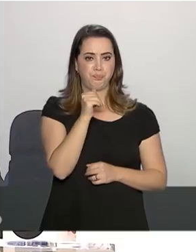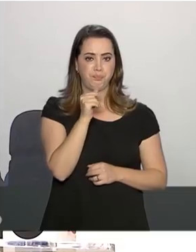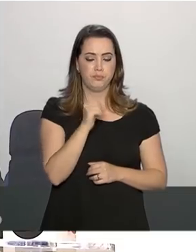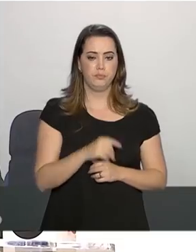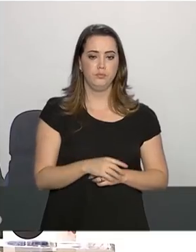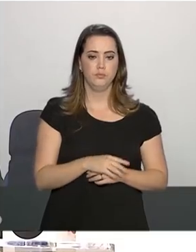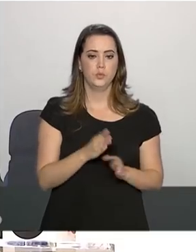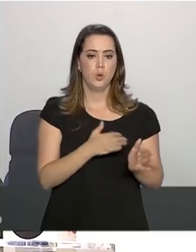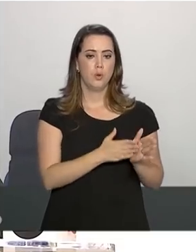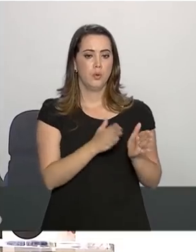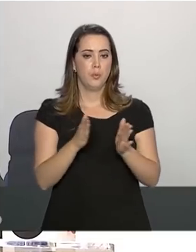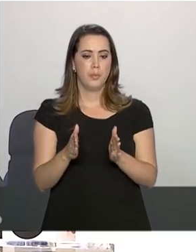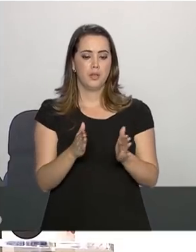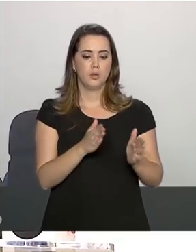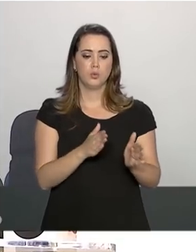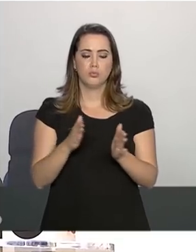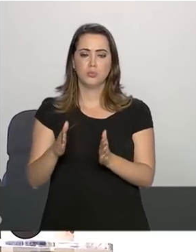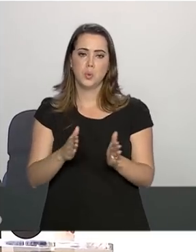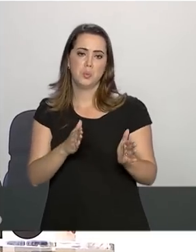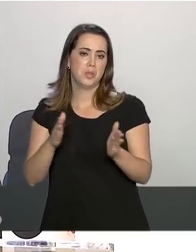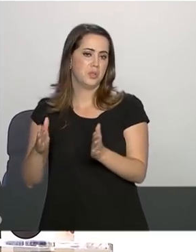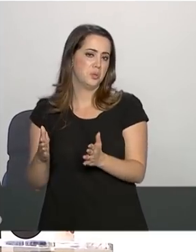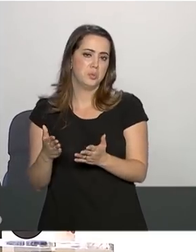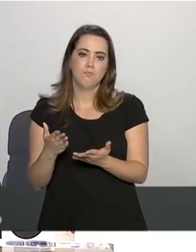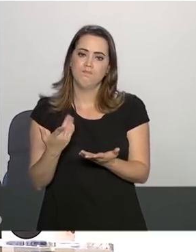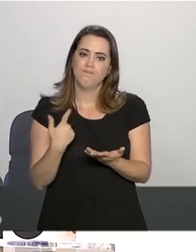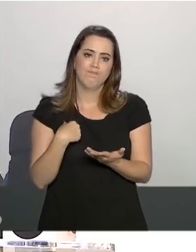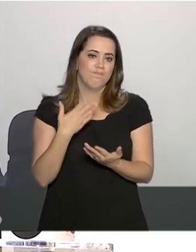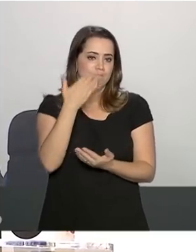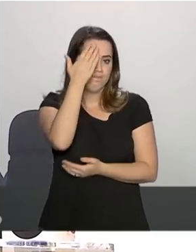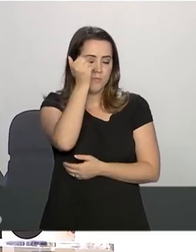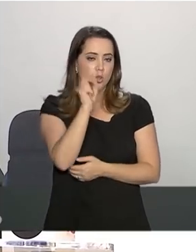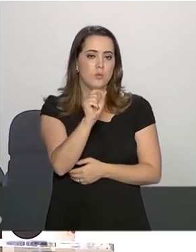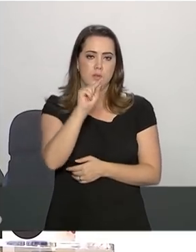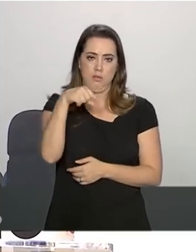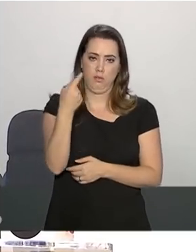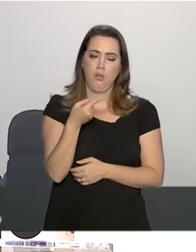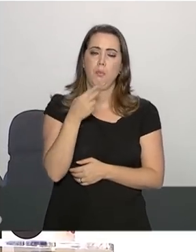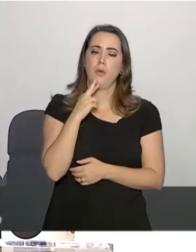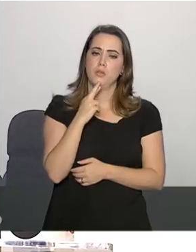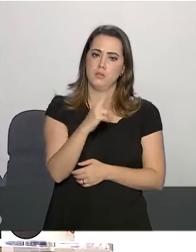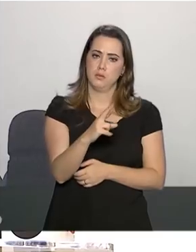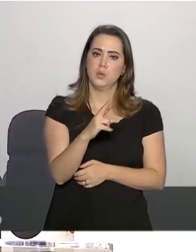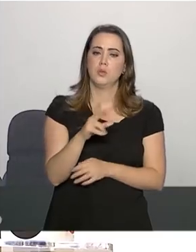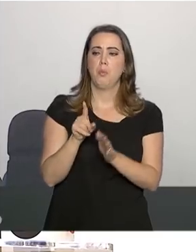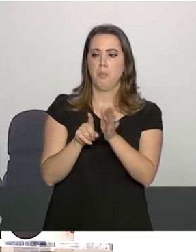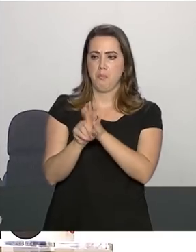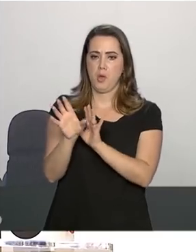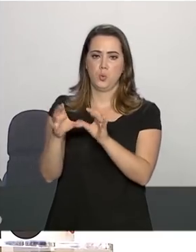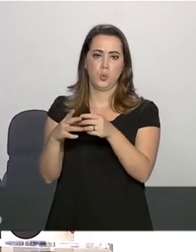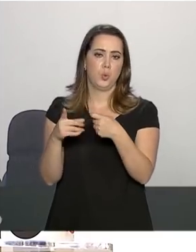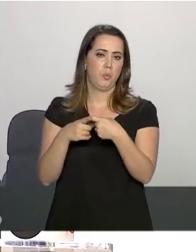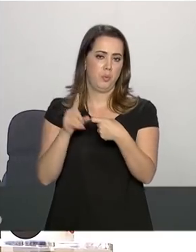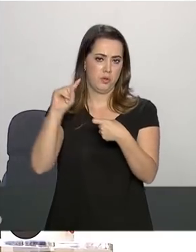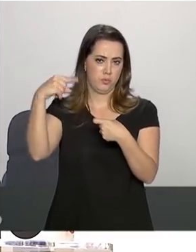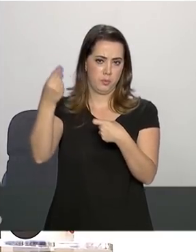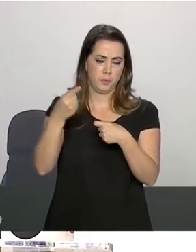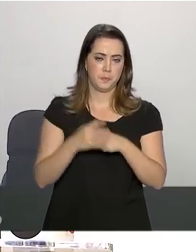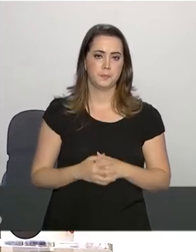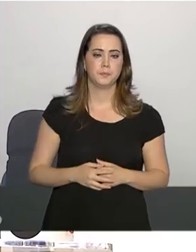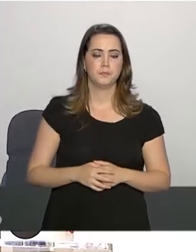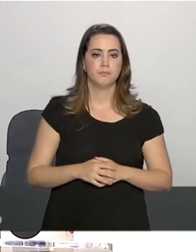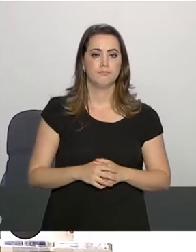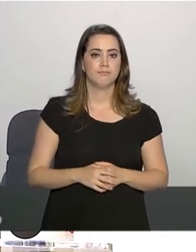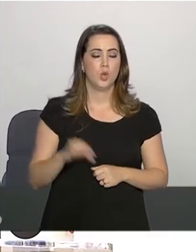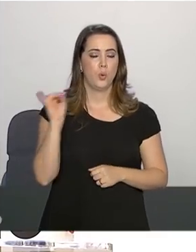O período entre um copo e outro, eu fico a dever-lhes e posso arguir o corpo médico posteriormente. Oi,